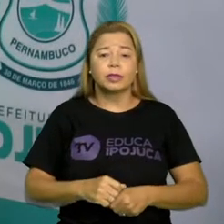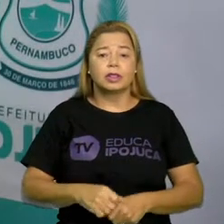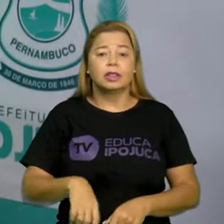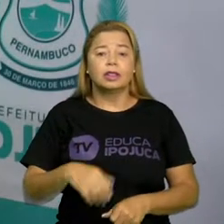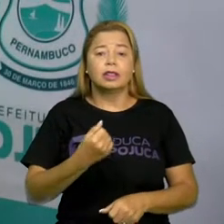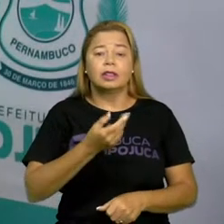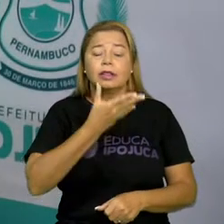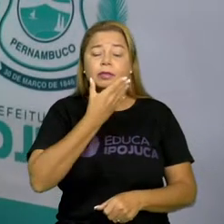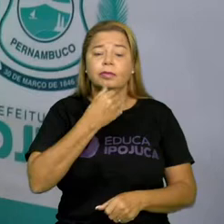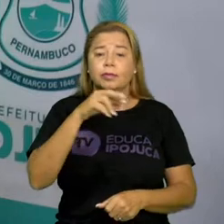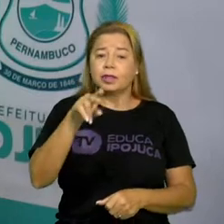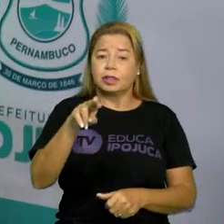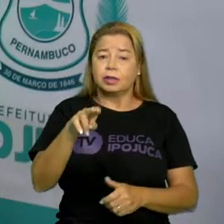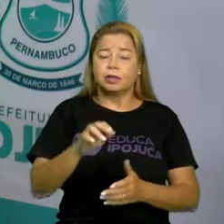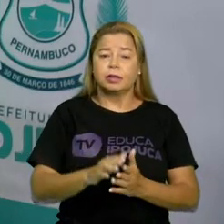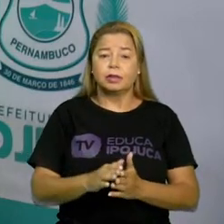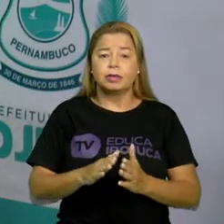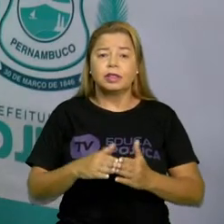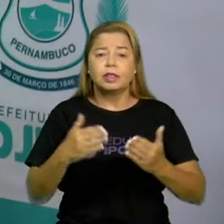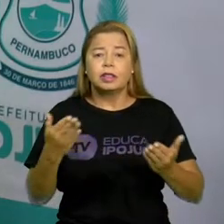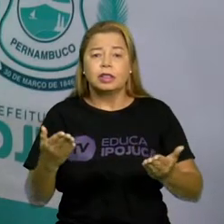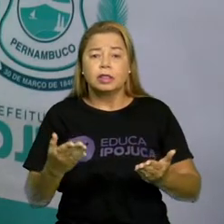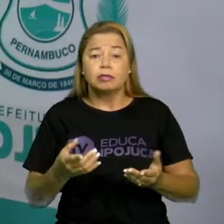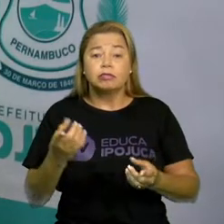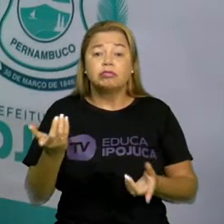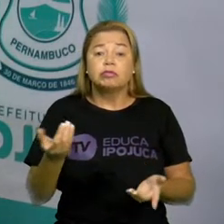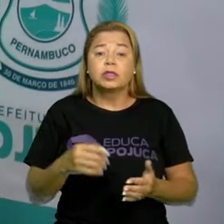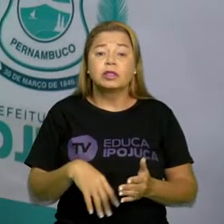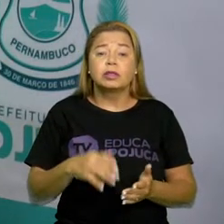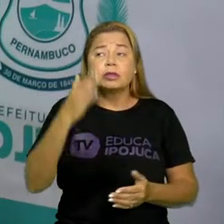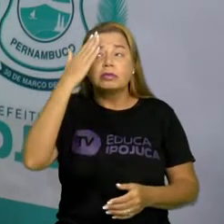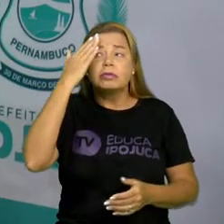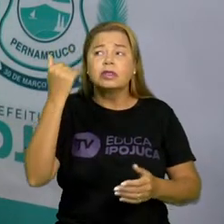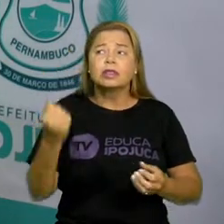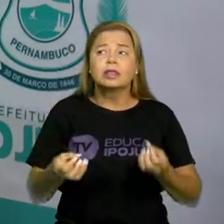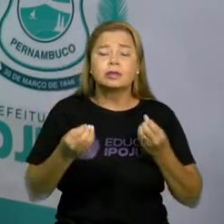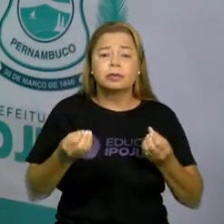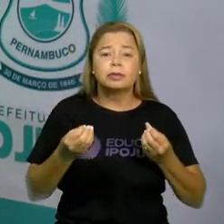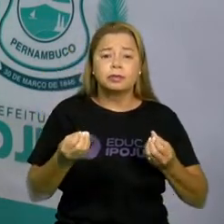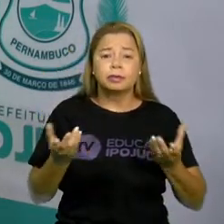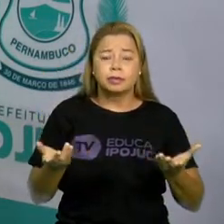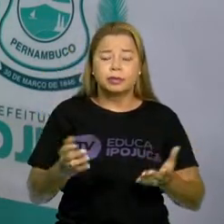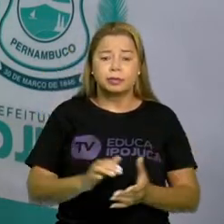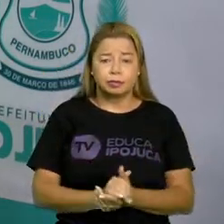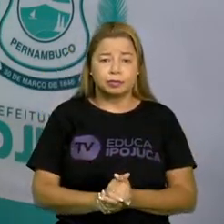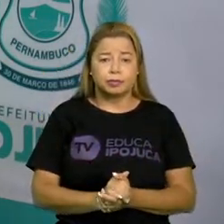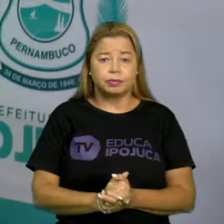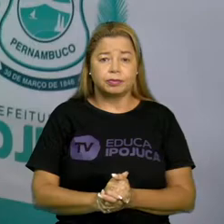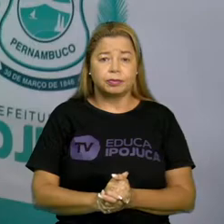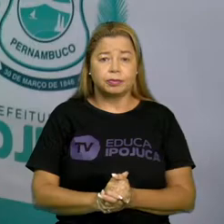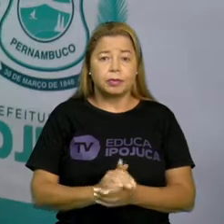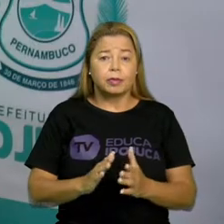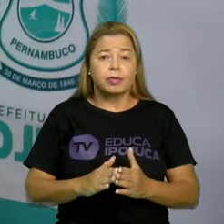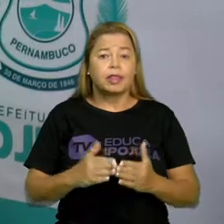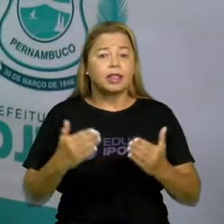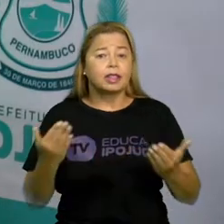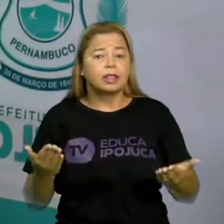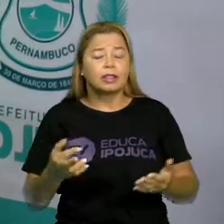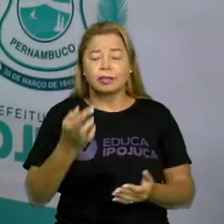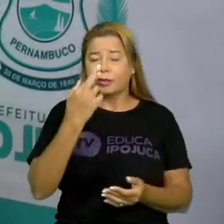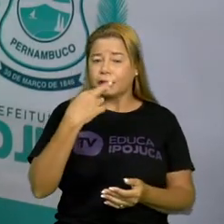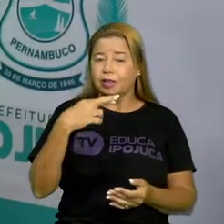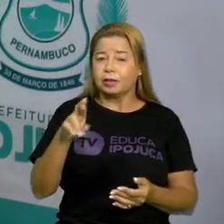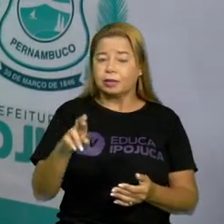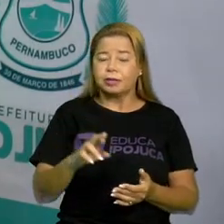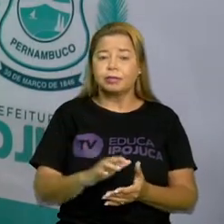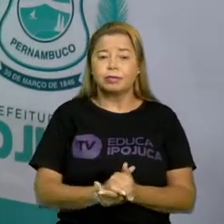Pra você descobrir, você precisa fazer assim, Pra descobrir. Mas eu já vou dar aqui a resposta, porque tá